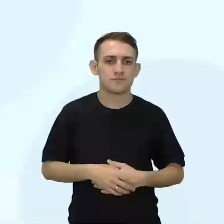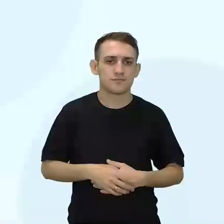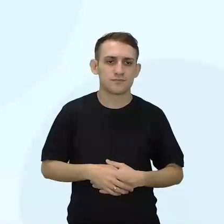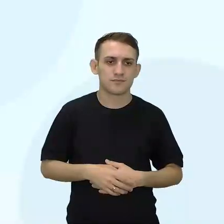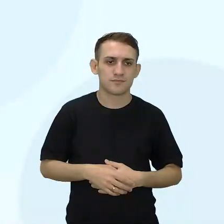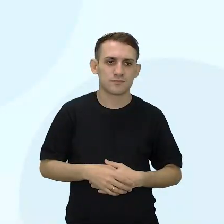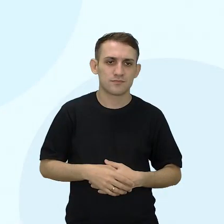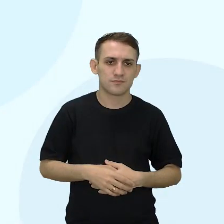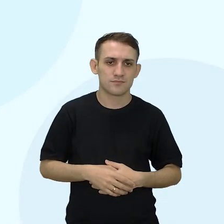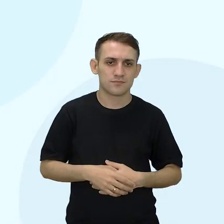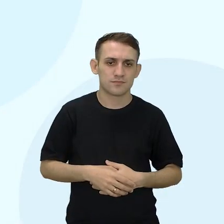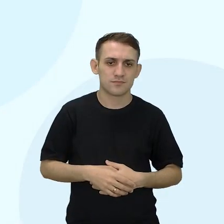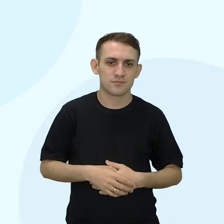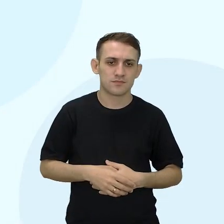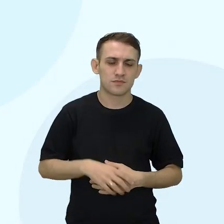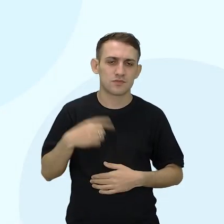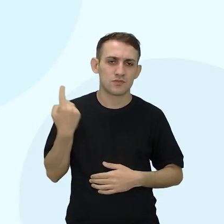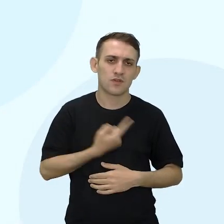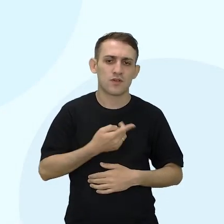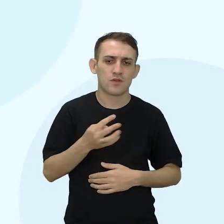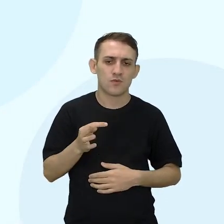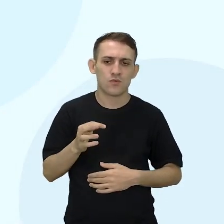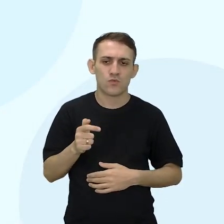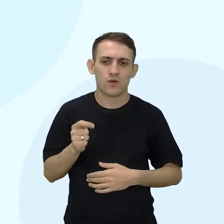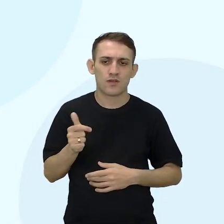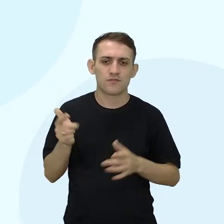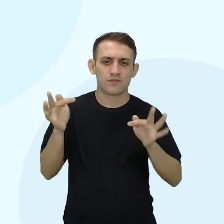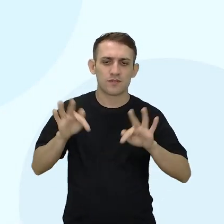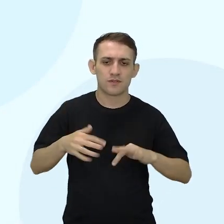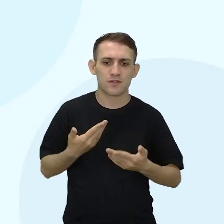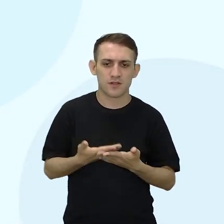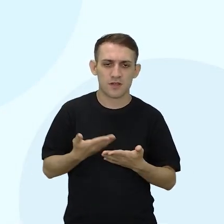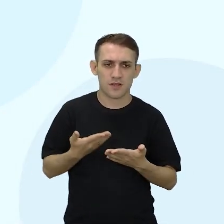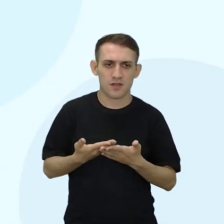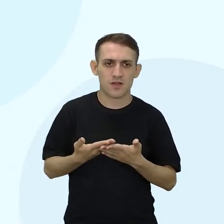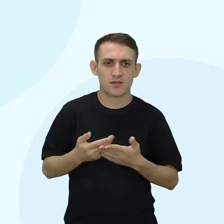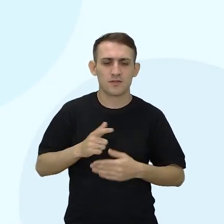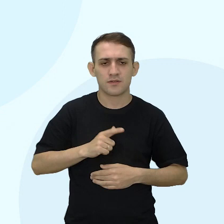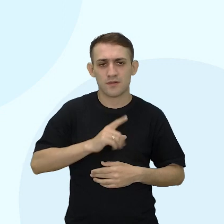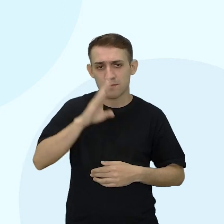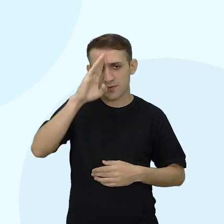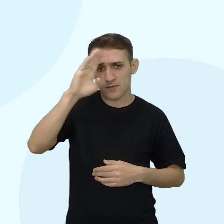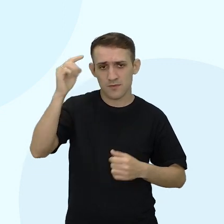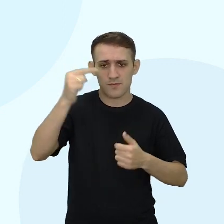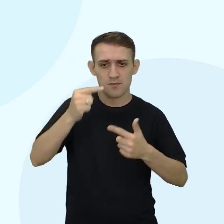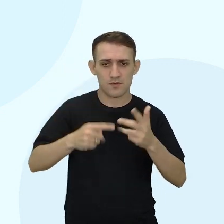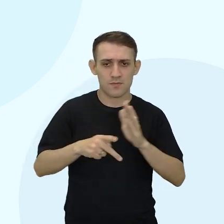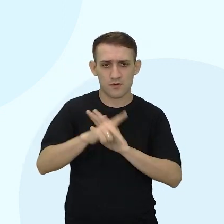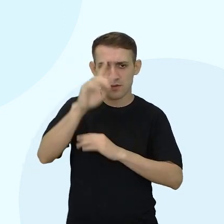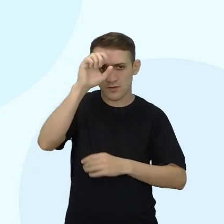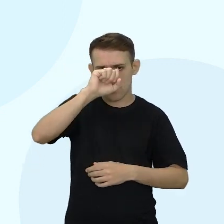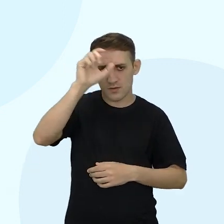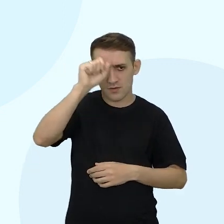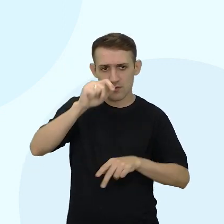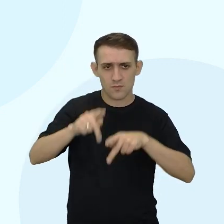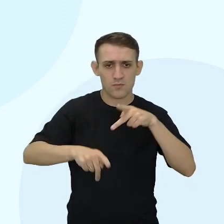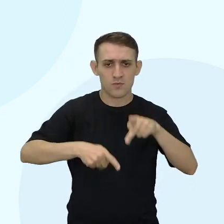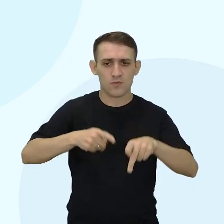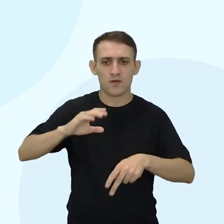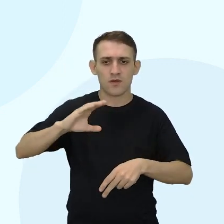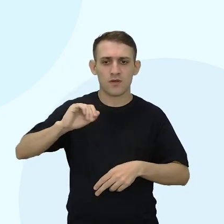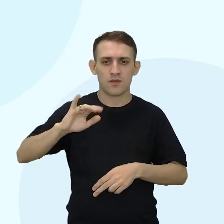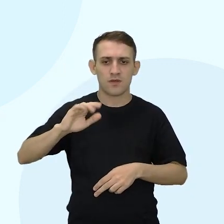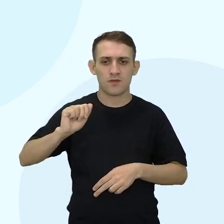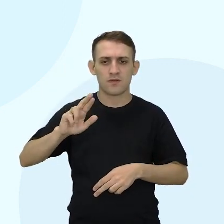pessoal, a gente está chegando quase no finalzinho da aula, e os principais pontos estudados foram os povos